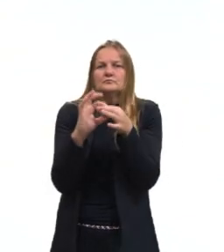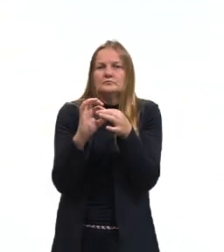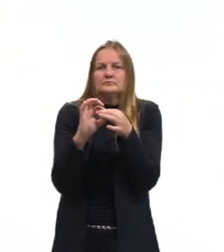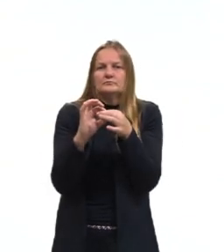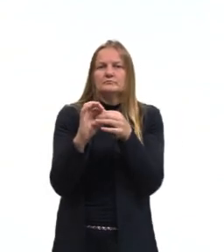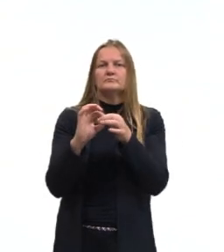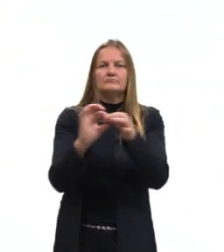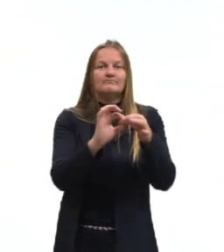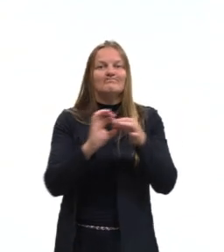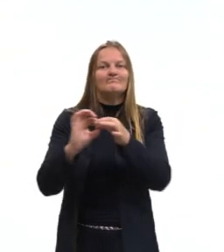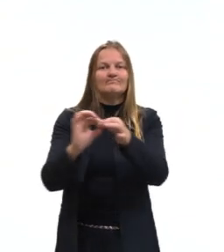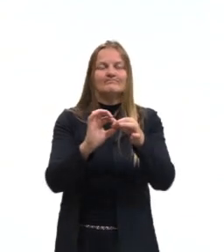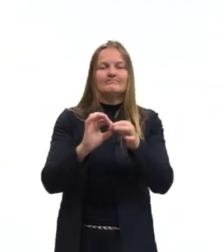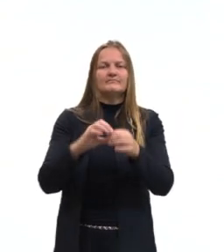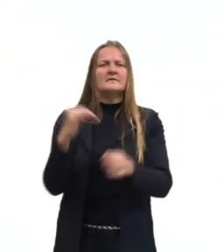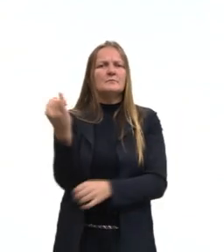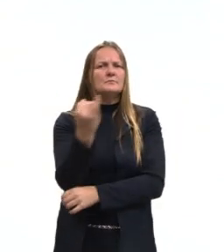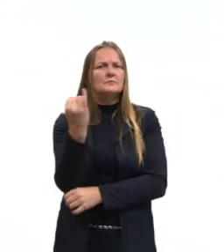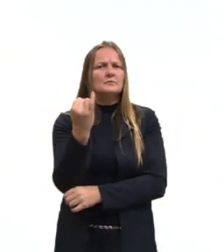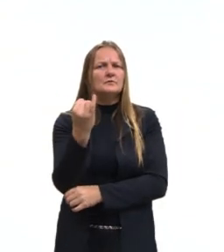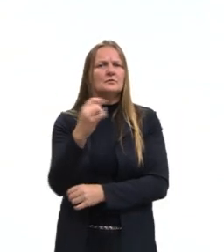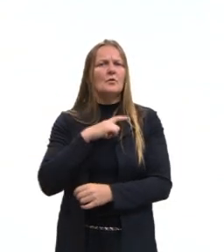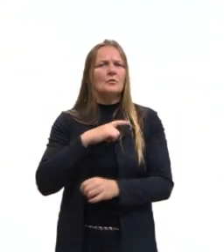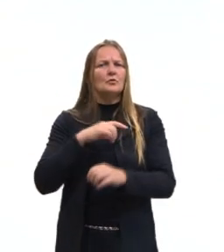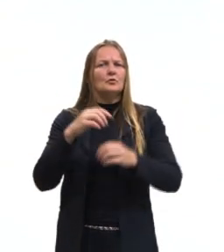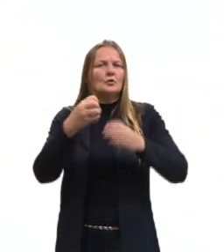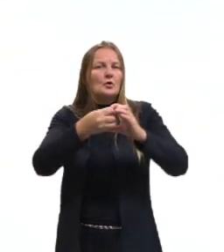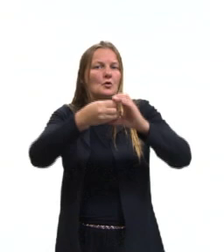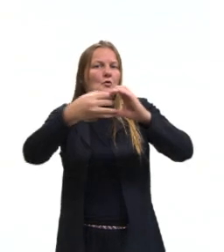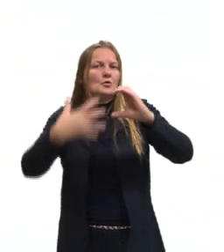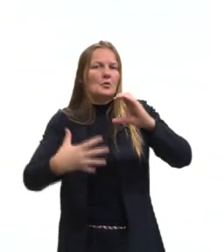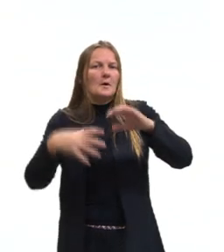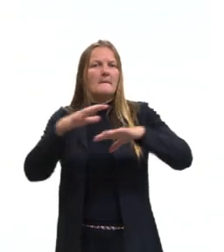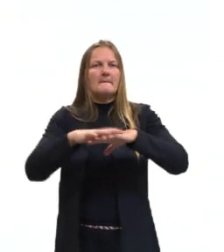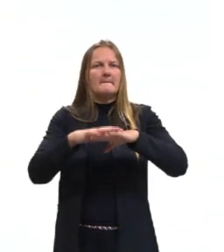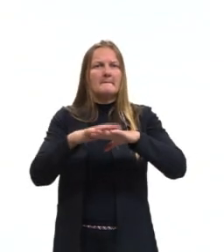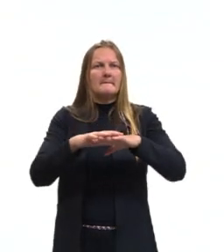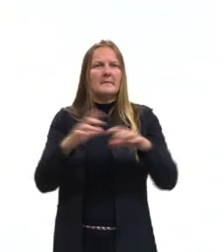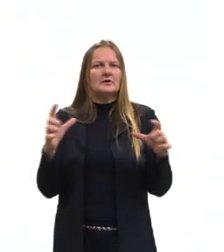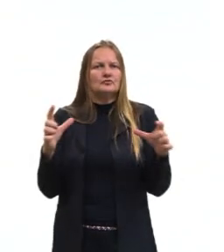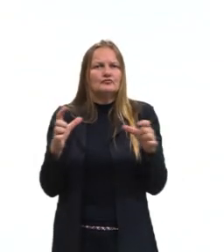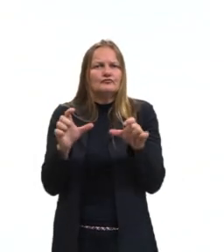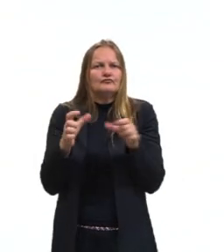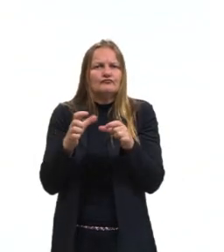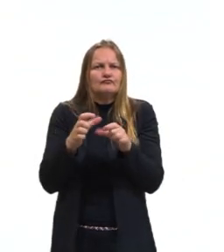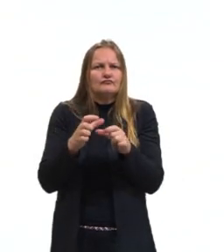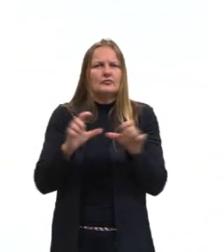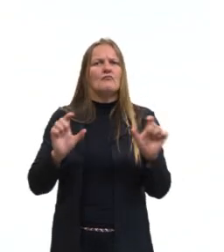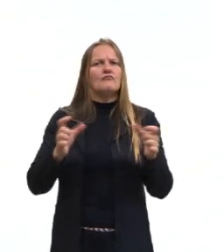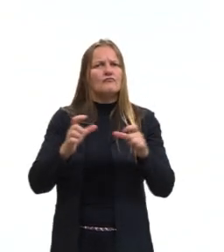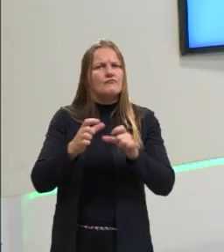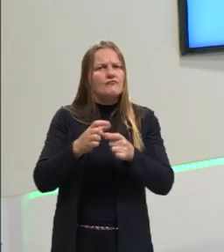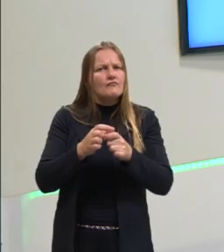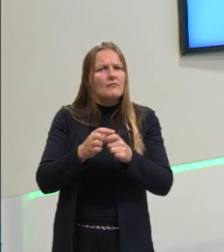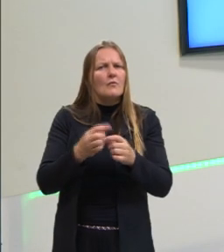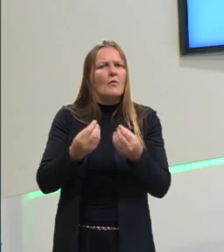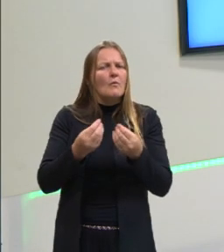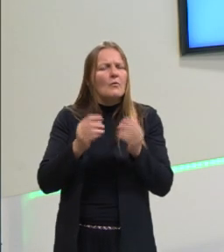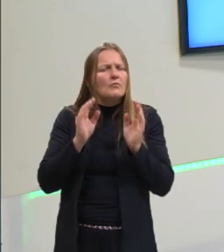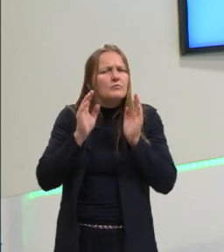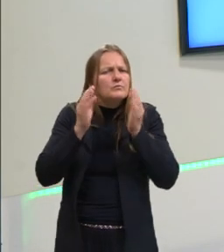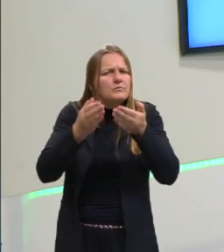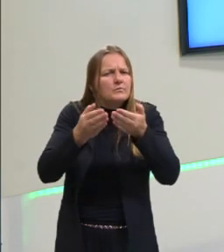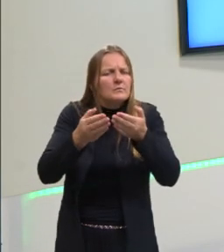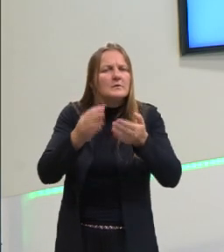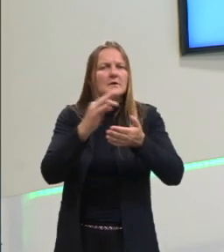questões fundamentais acerca da natureza da matemática reduzem-se a perguntas diretamente associadas